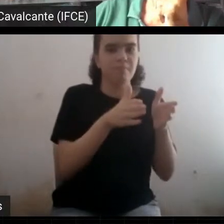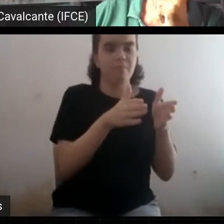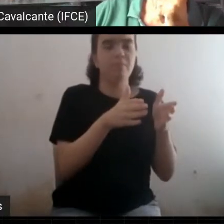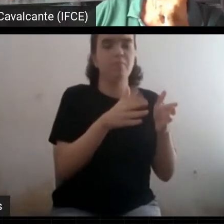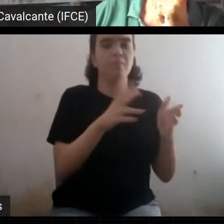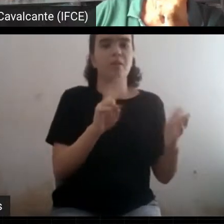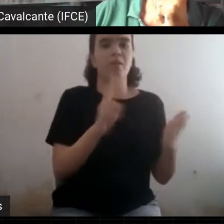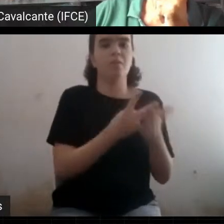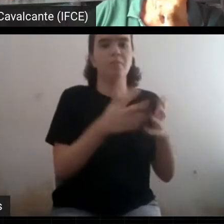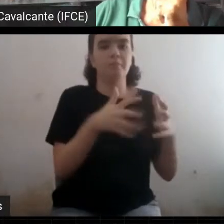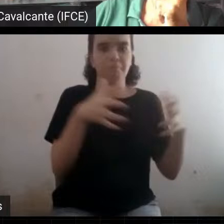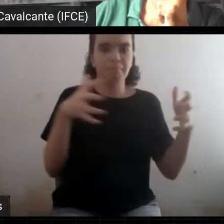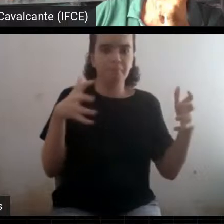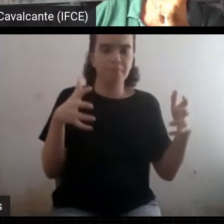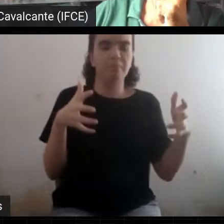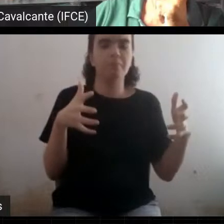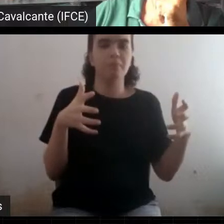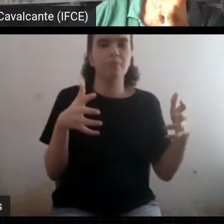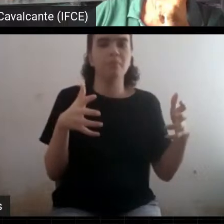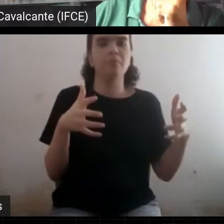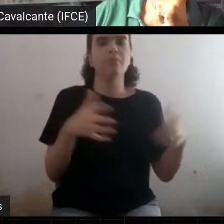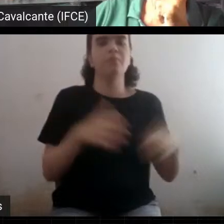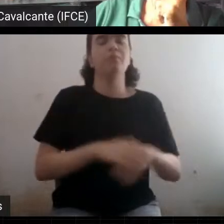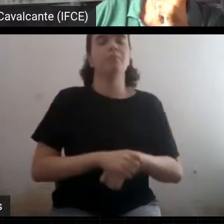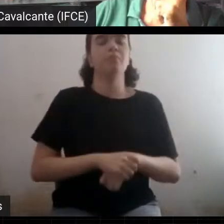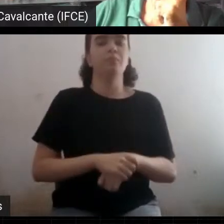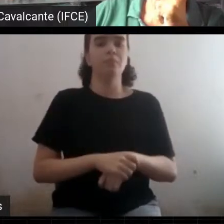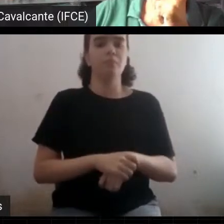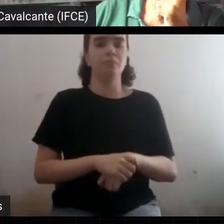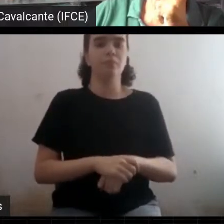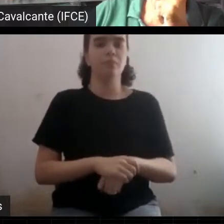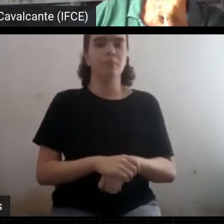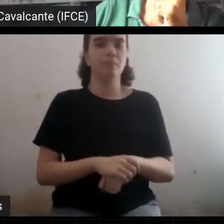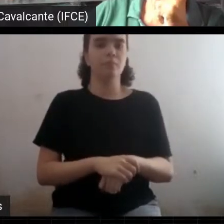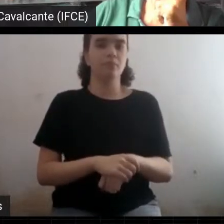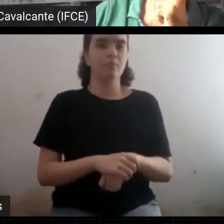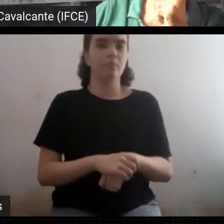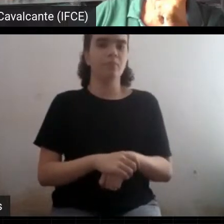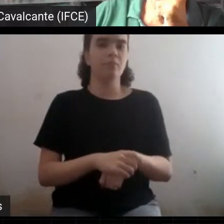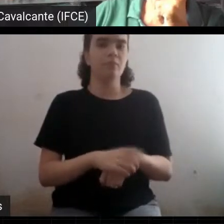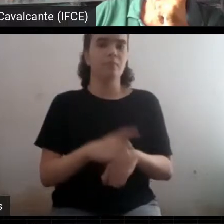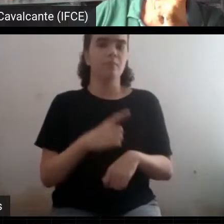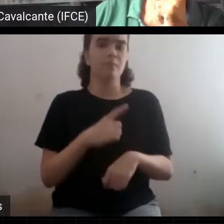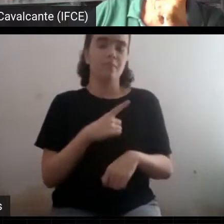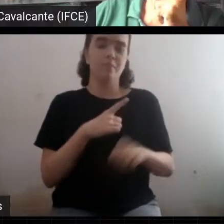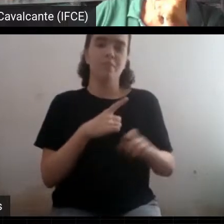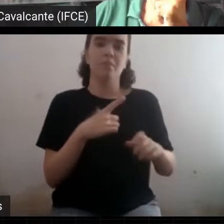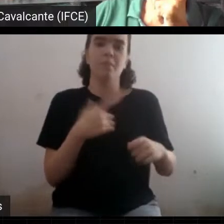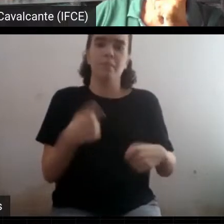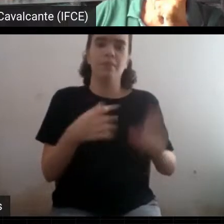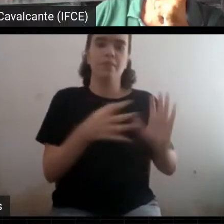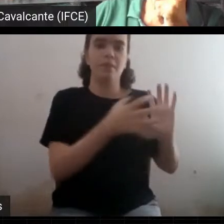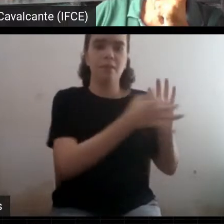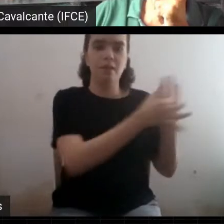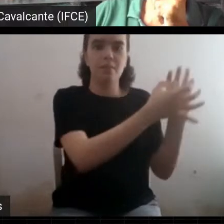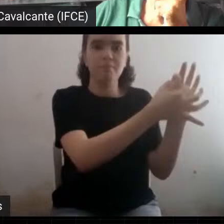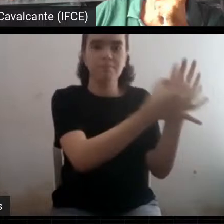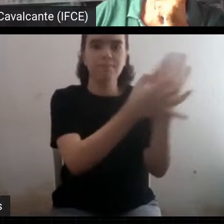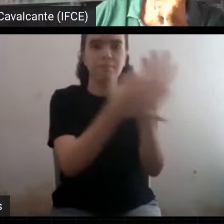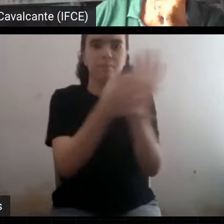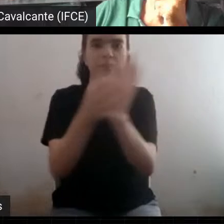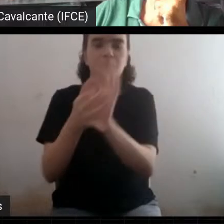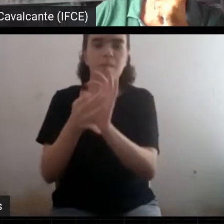fala termodinamicamente, falando. Ele estava em interação. Tem que ter interação para ter troca de calor. A aprende isso em